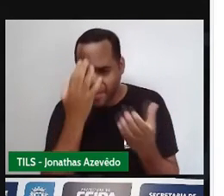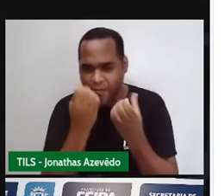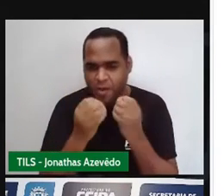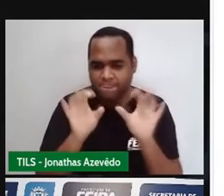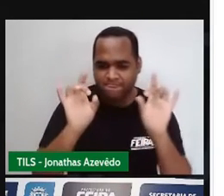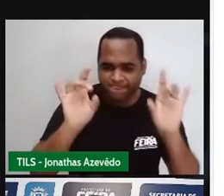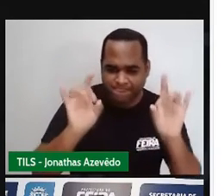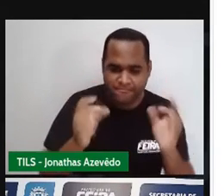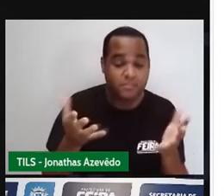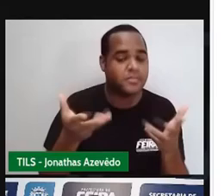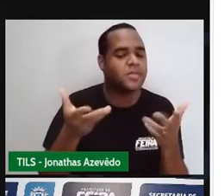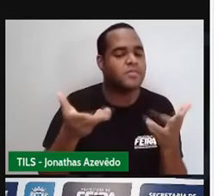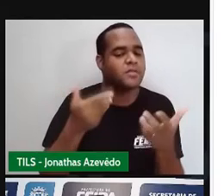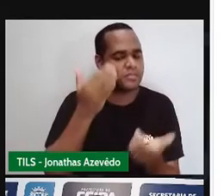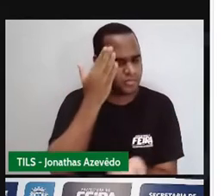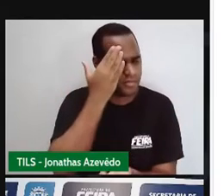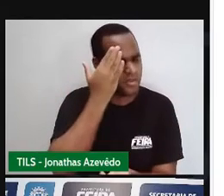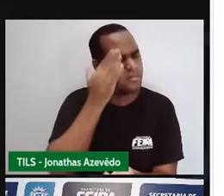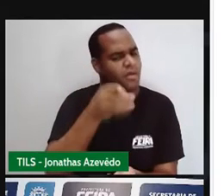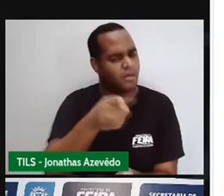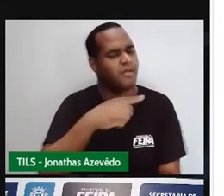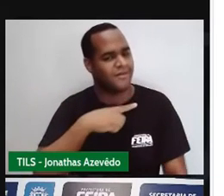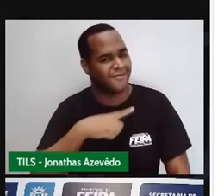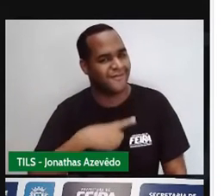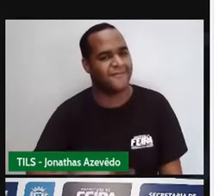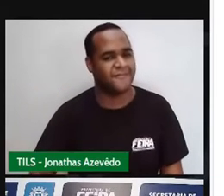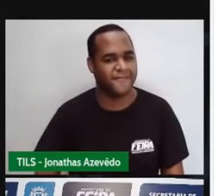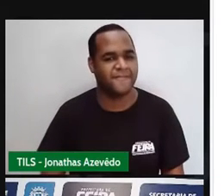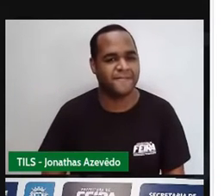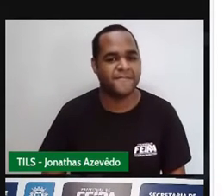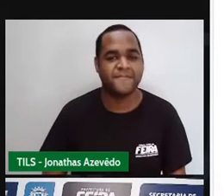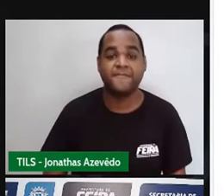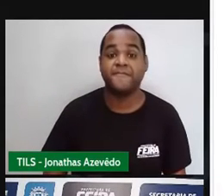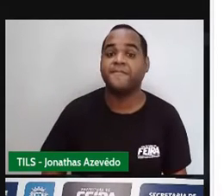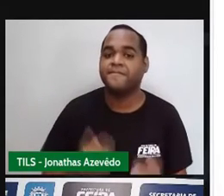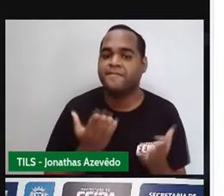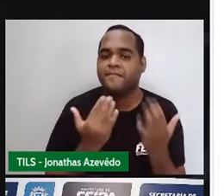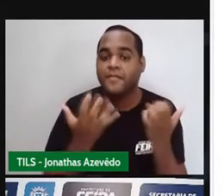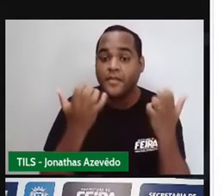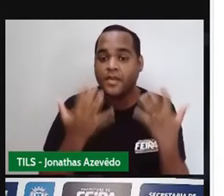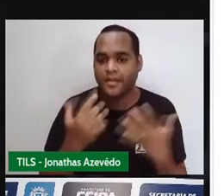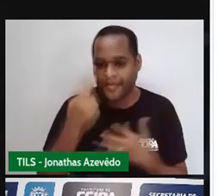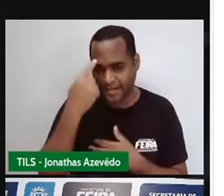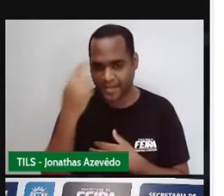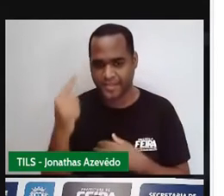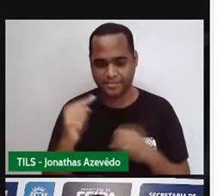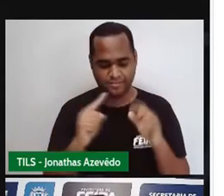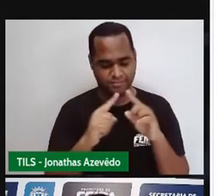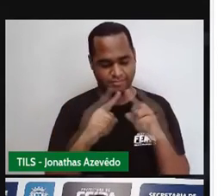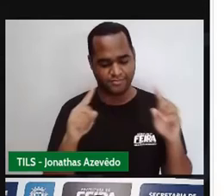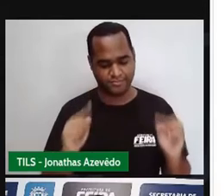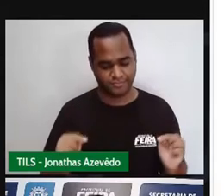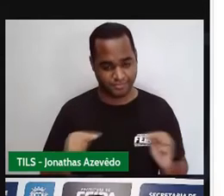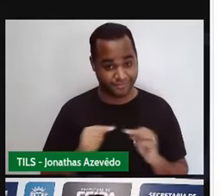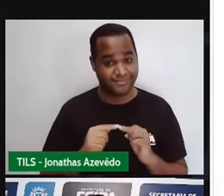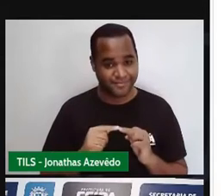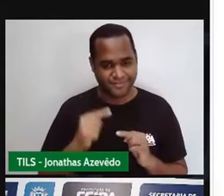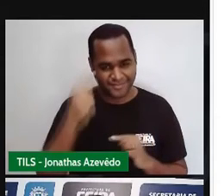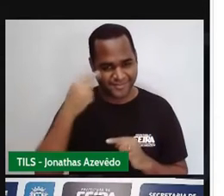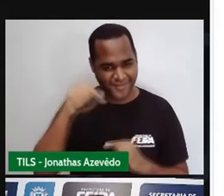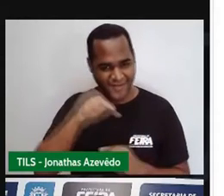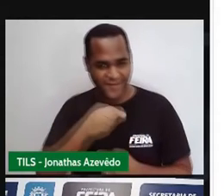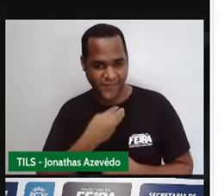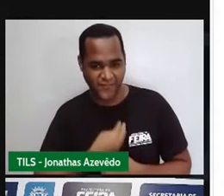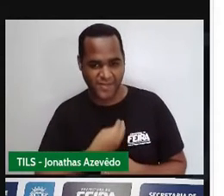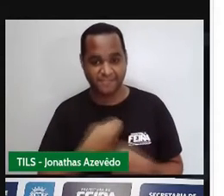e tem de sobra. Valeu? Então vamos lá. Bom, naquele retângulo que está ali, está